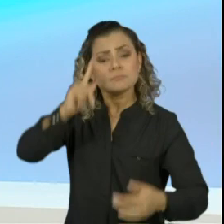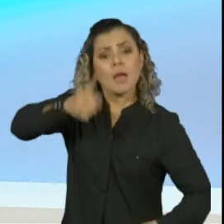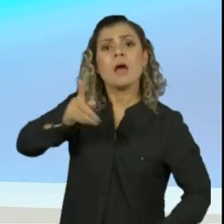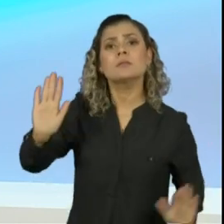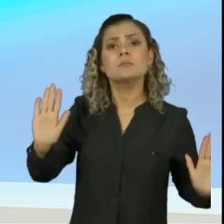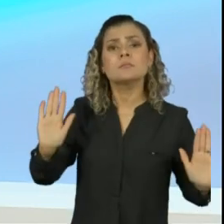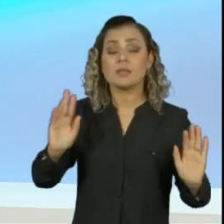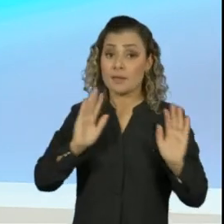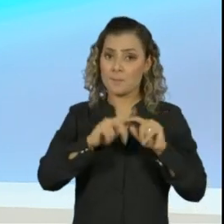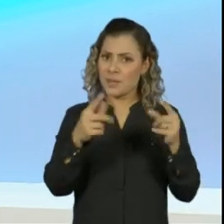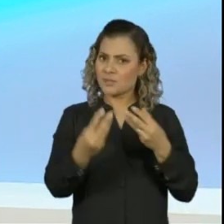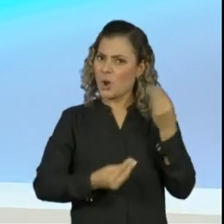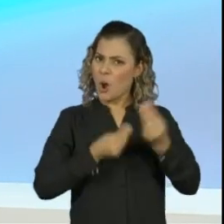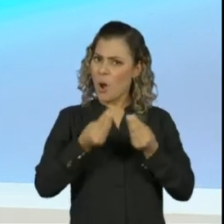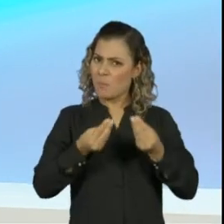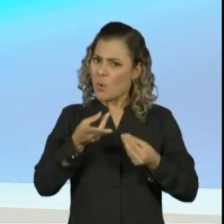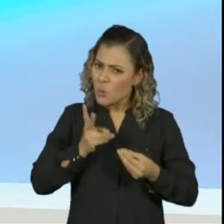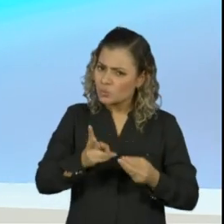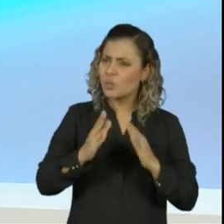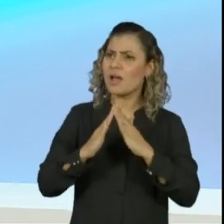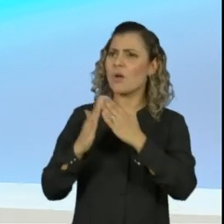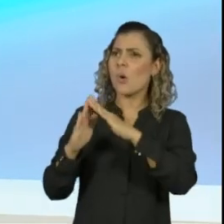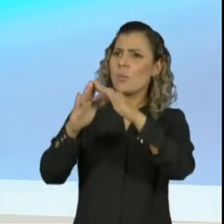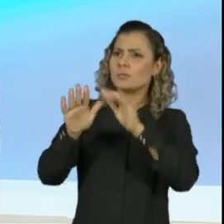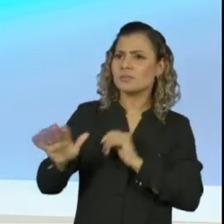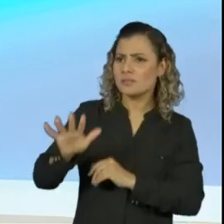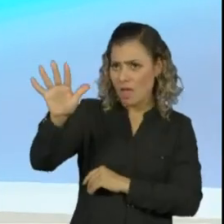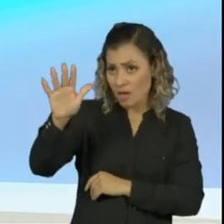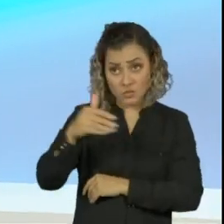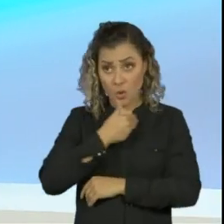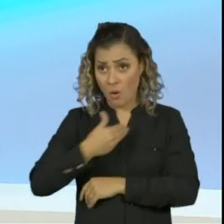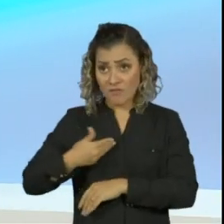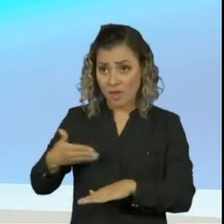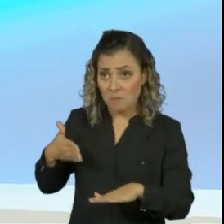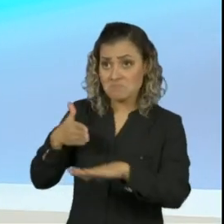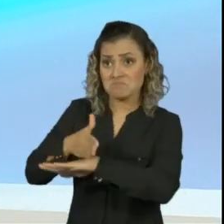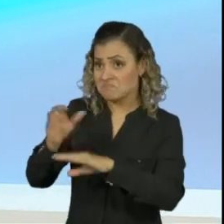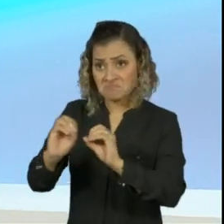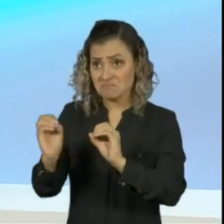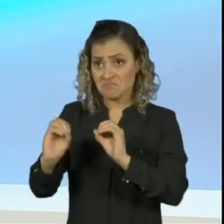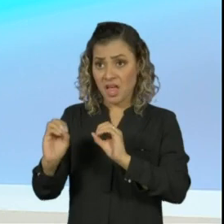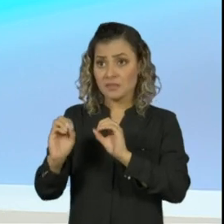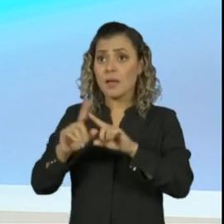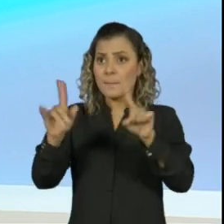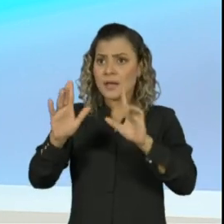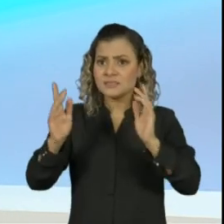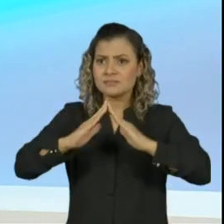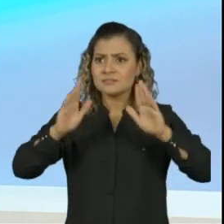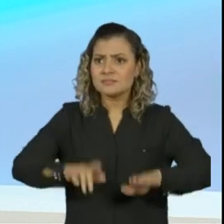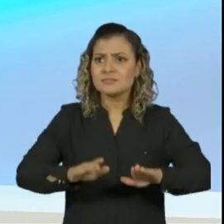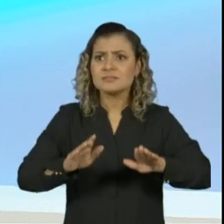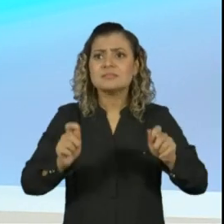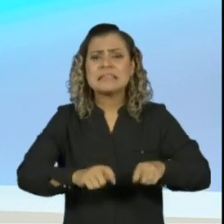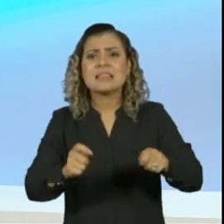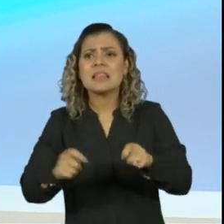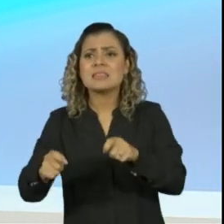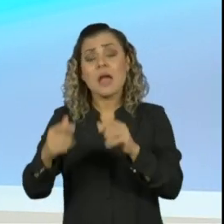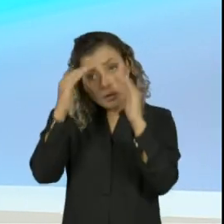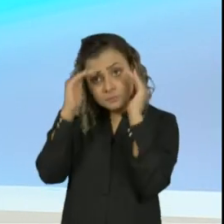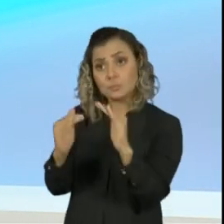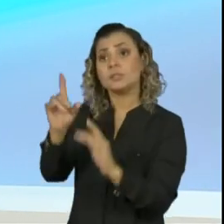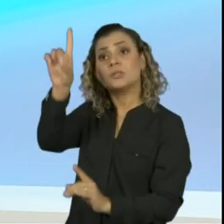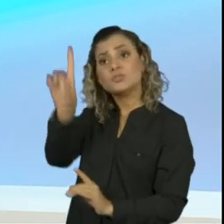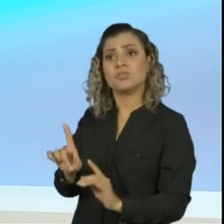pergunta é como manter em comunidades que o poder público não está presente, manter essas pessoas em casa respeitando os direitos